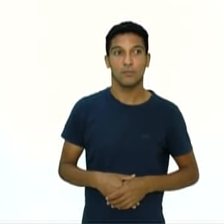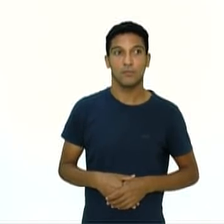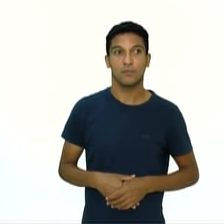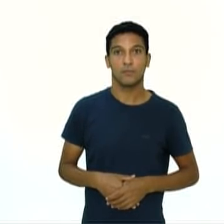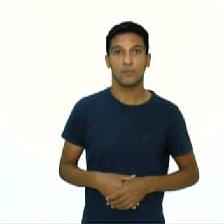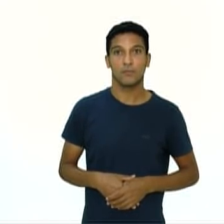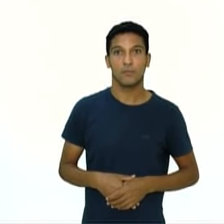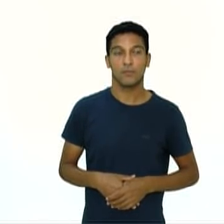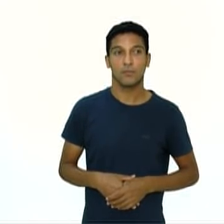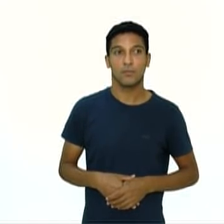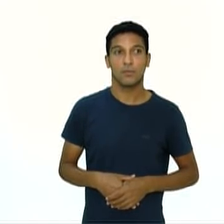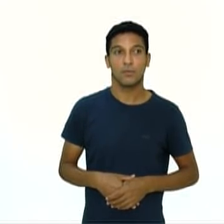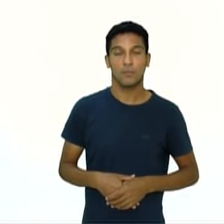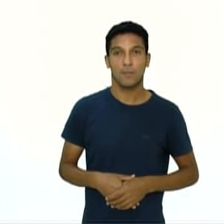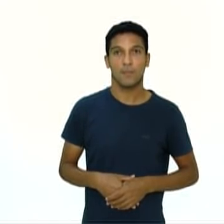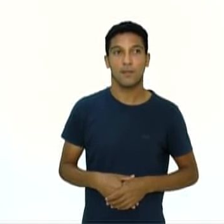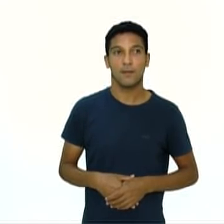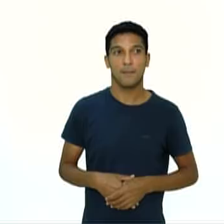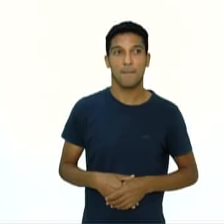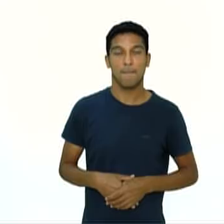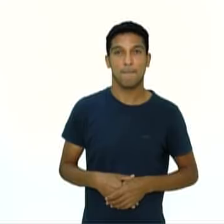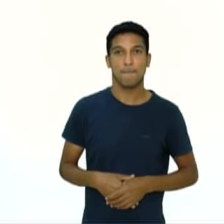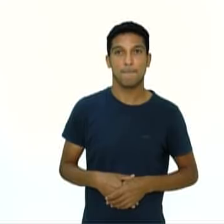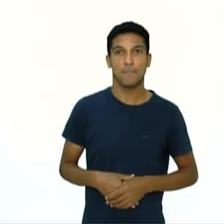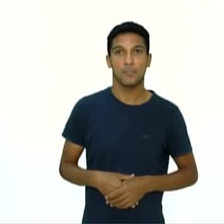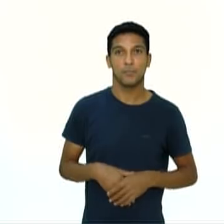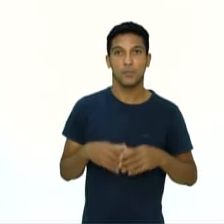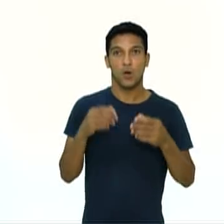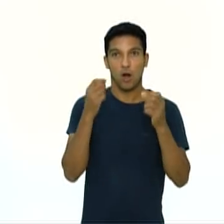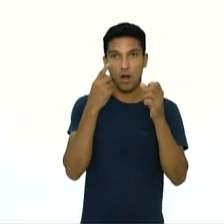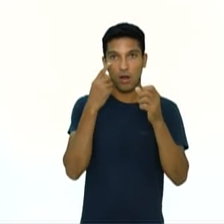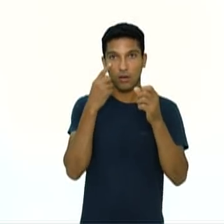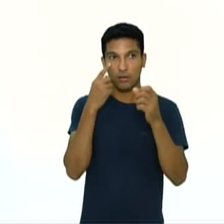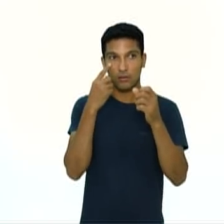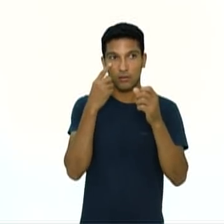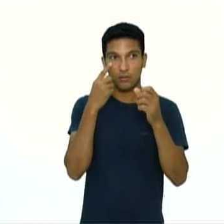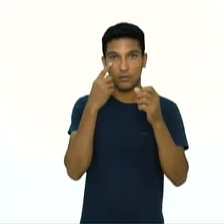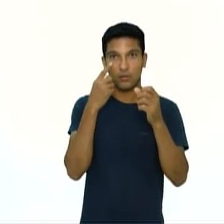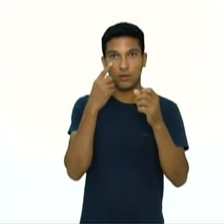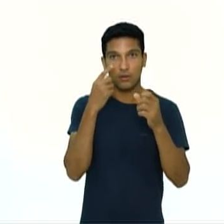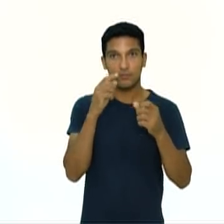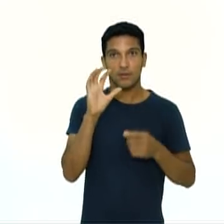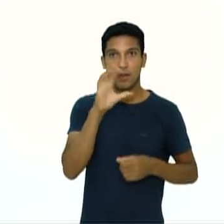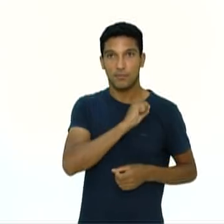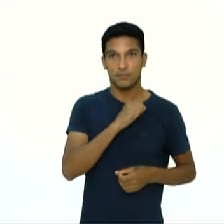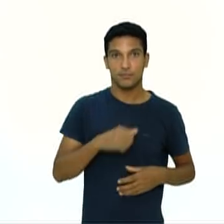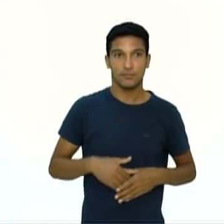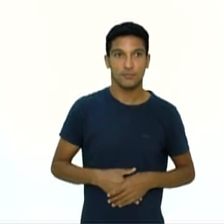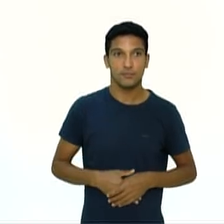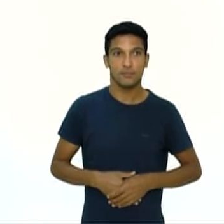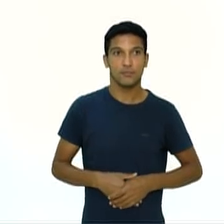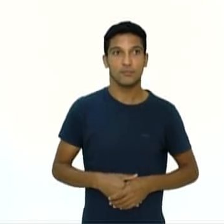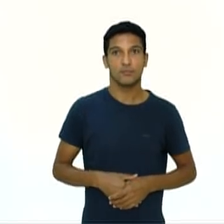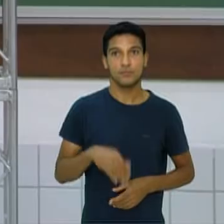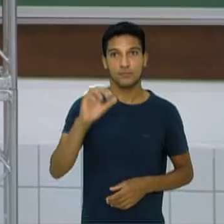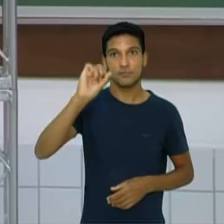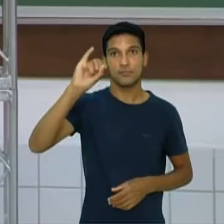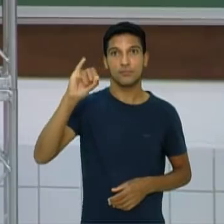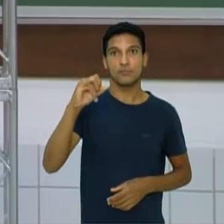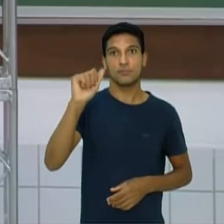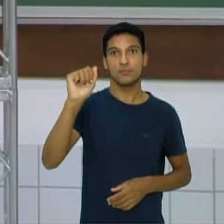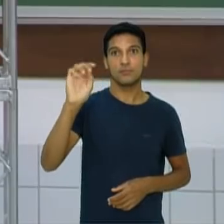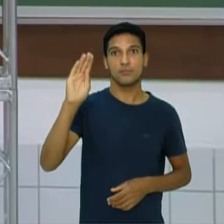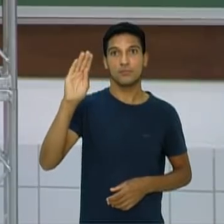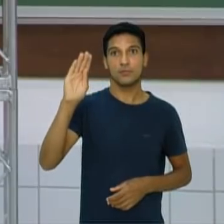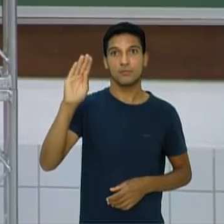é a esquerda. Ele vai fazer um movimento rápido para frente e volta. Então, foi, voltou. Esse é o jebe, tá?